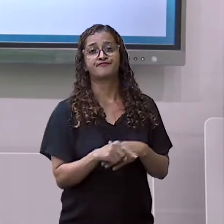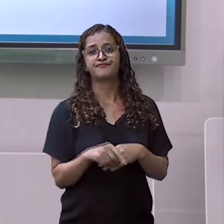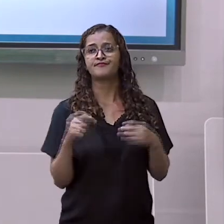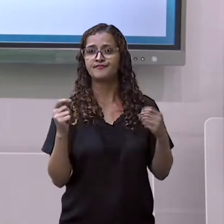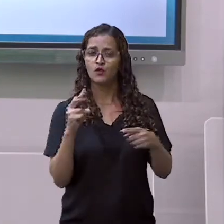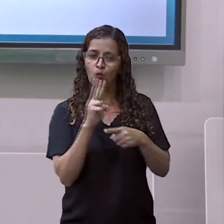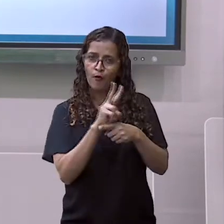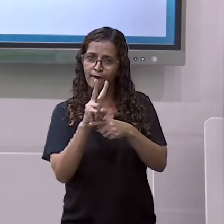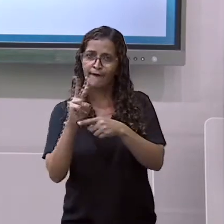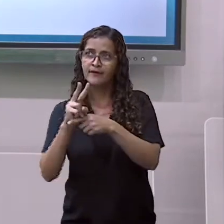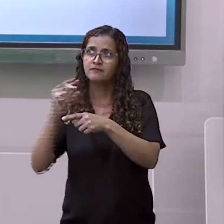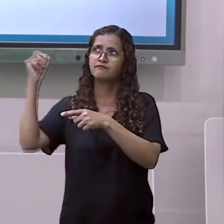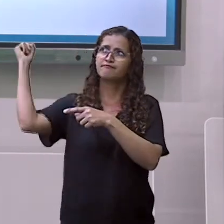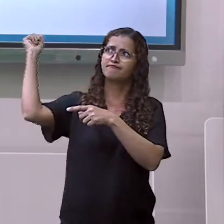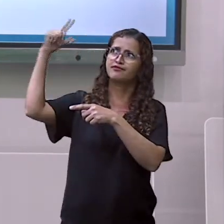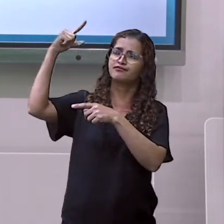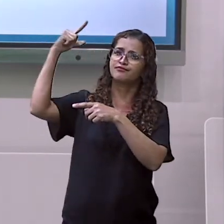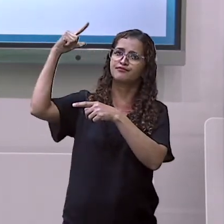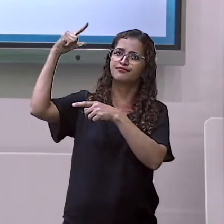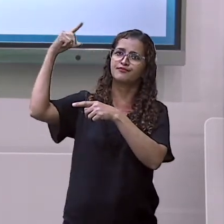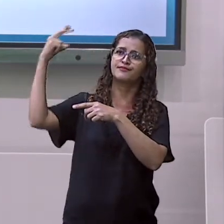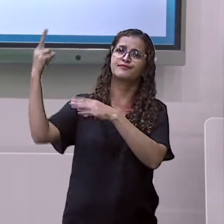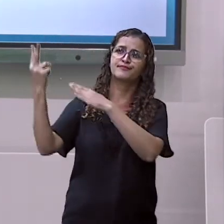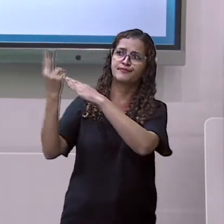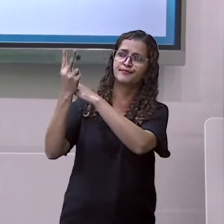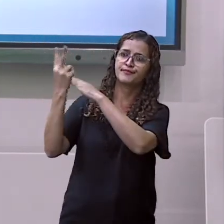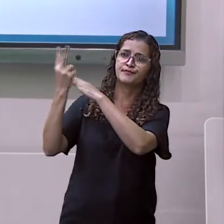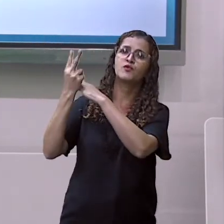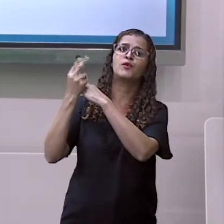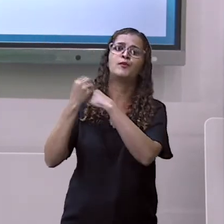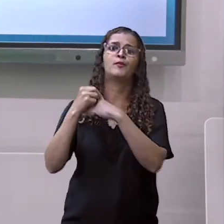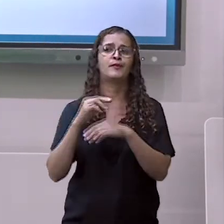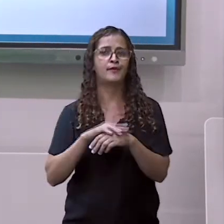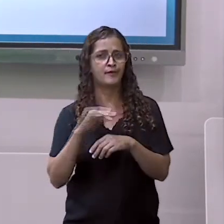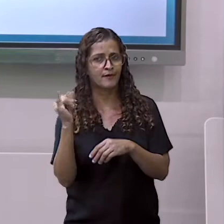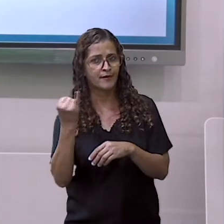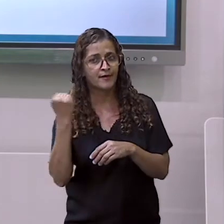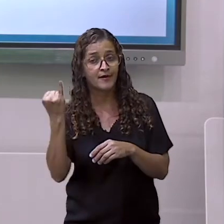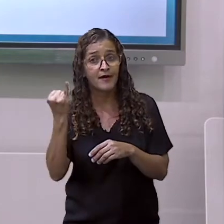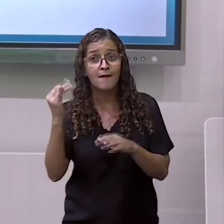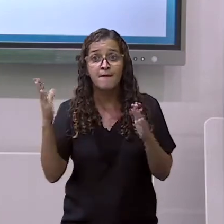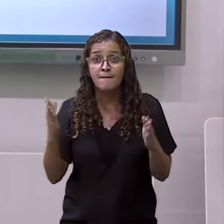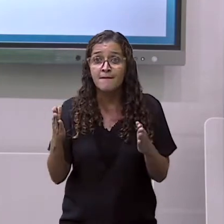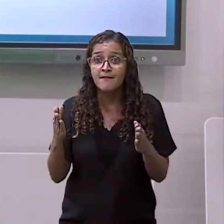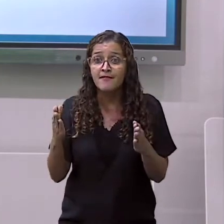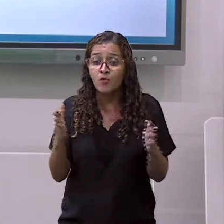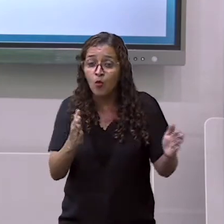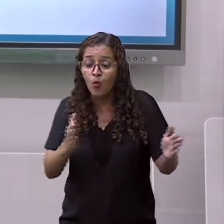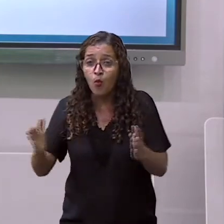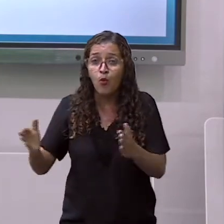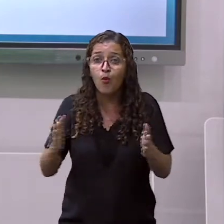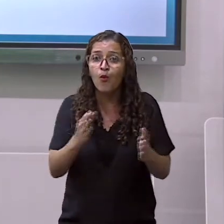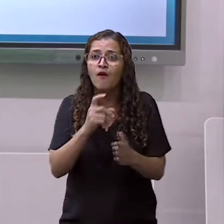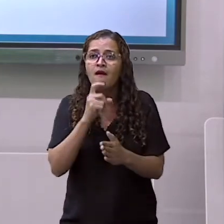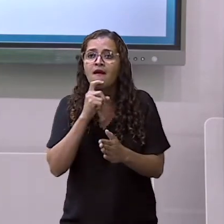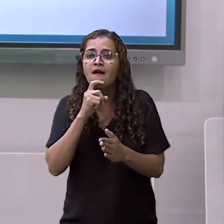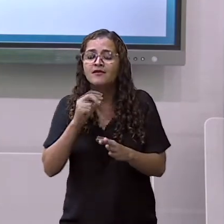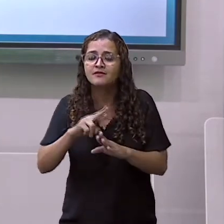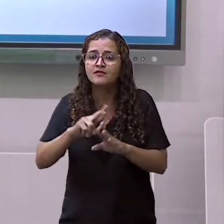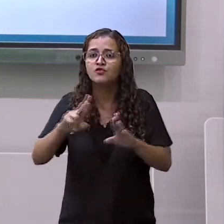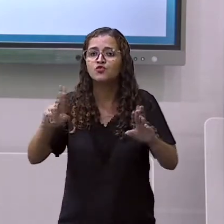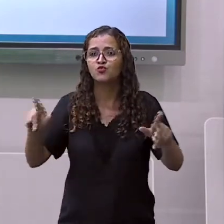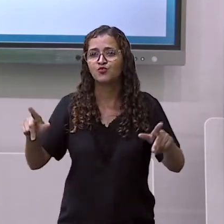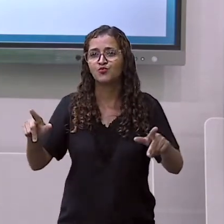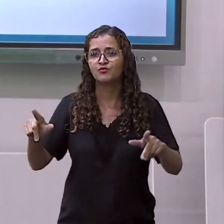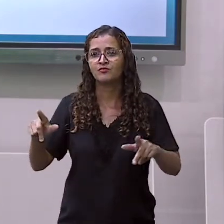uma roupa mais quente, nos agasalharmos mais. Não é assim? Calçarmos um sapato mais fechado. Então, isso é